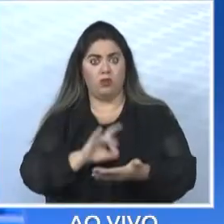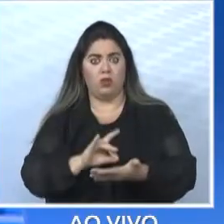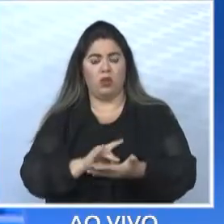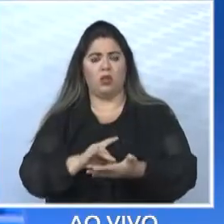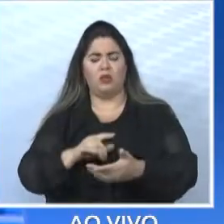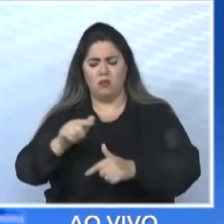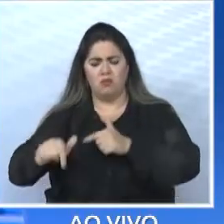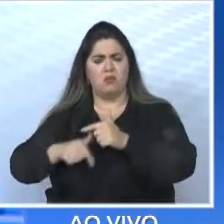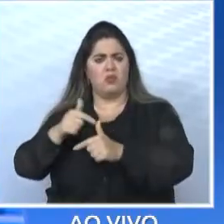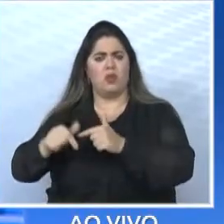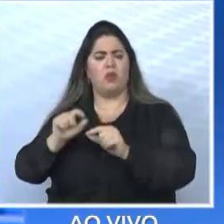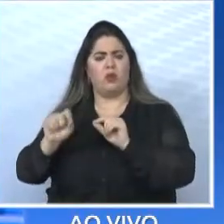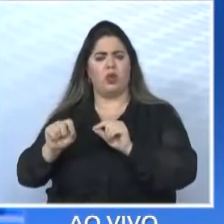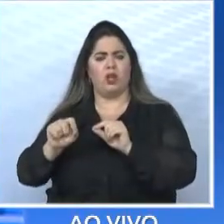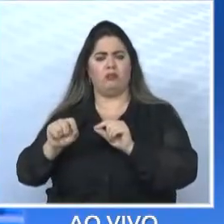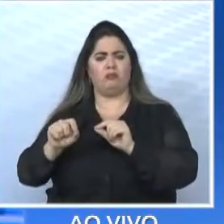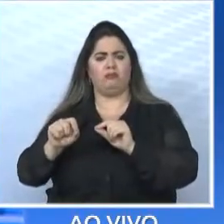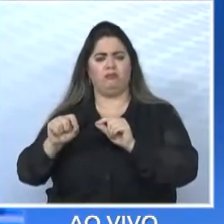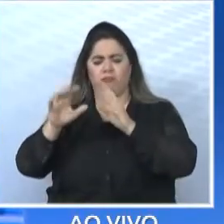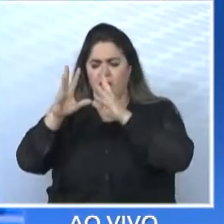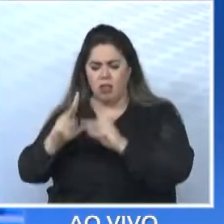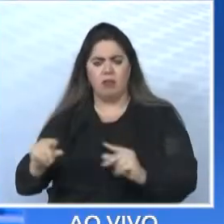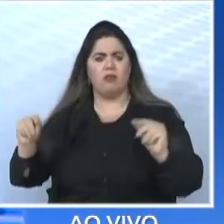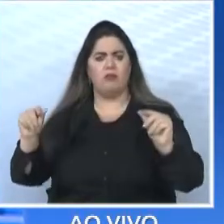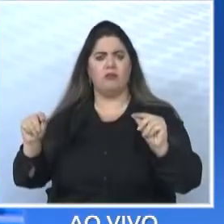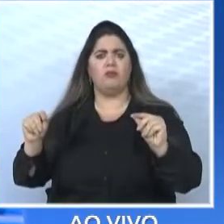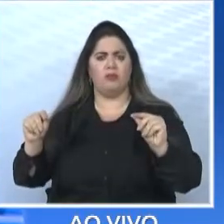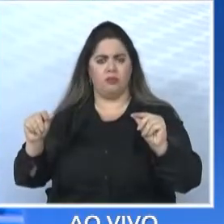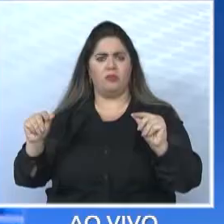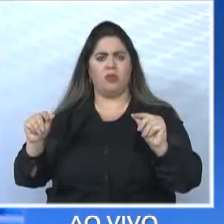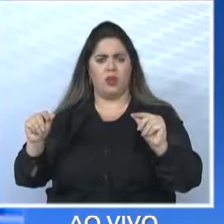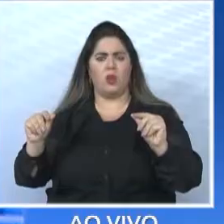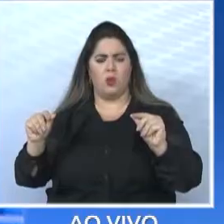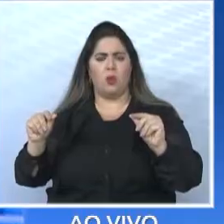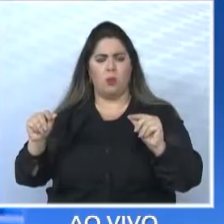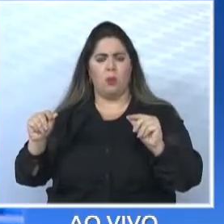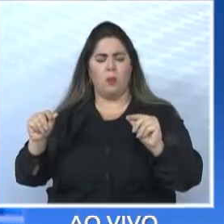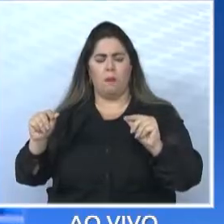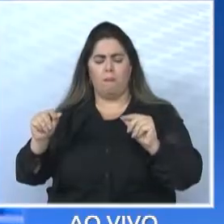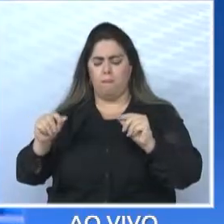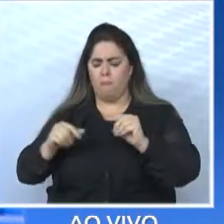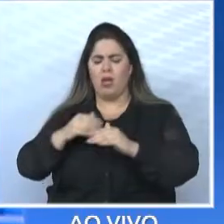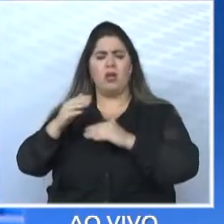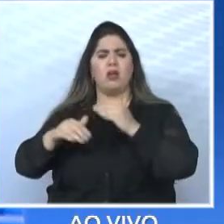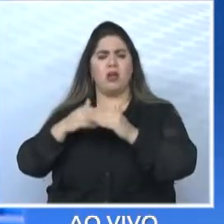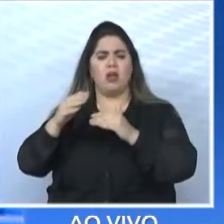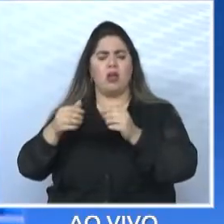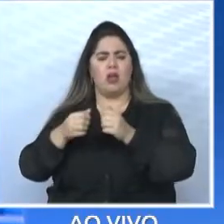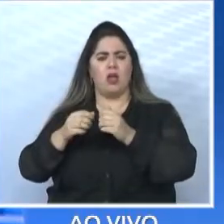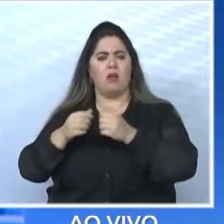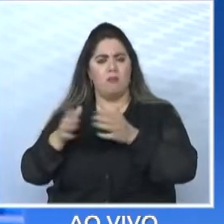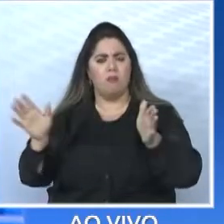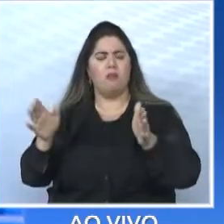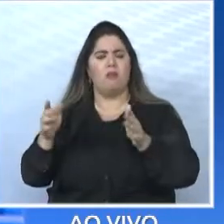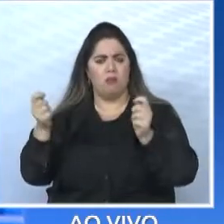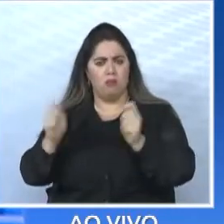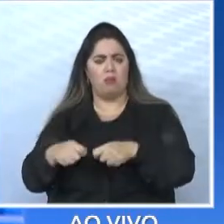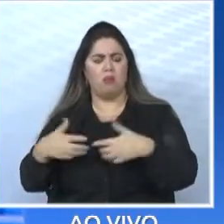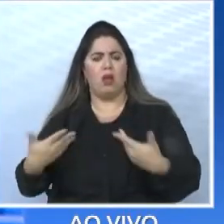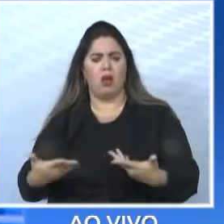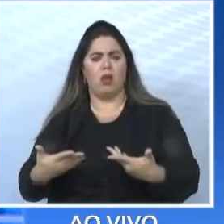criem um estrago tão grande na nossa cidade, porque a gente vai fazer ações